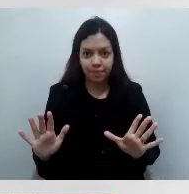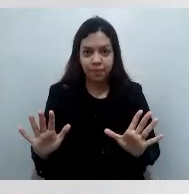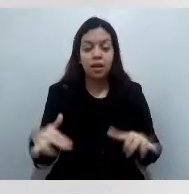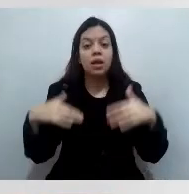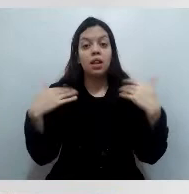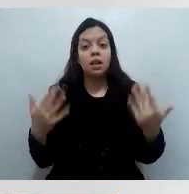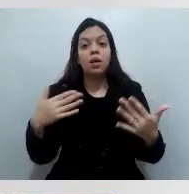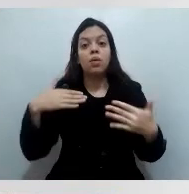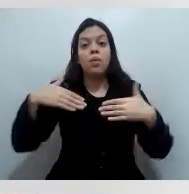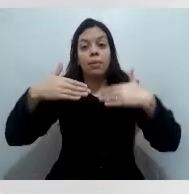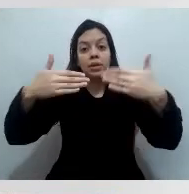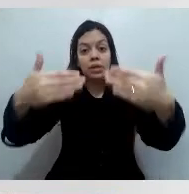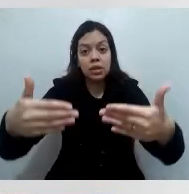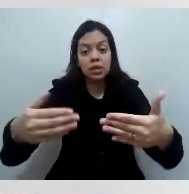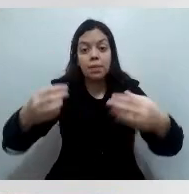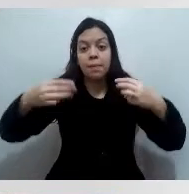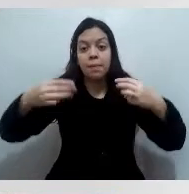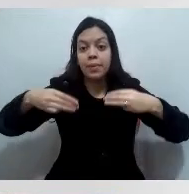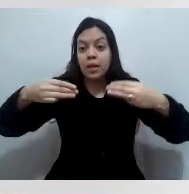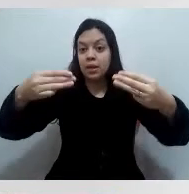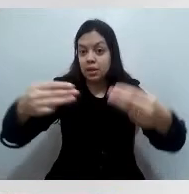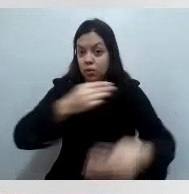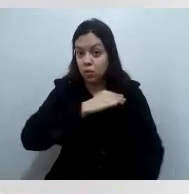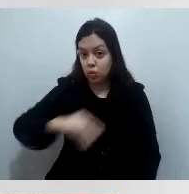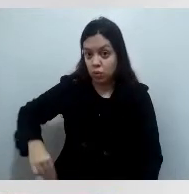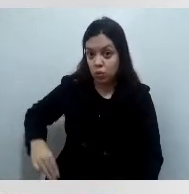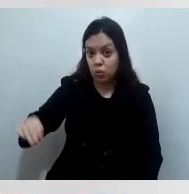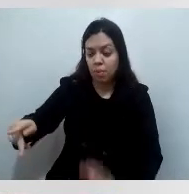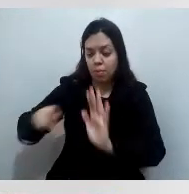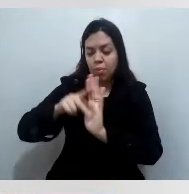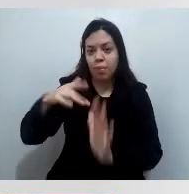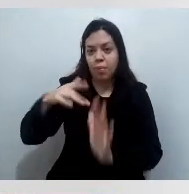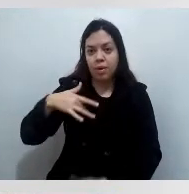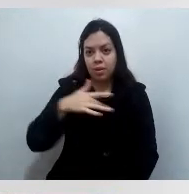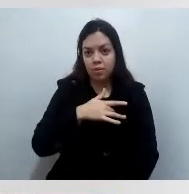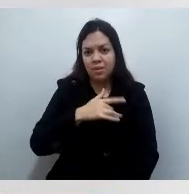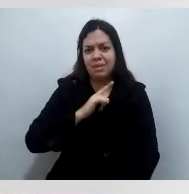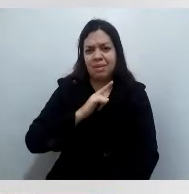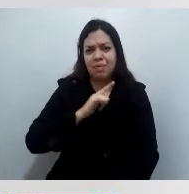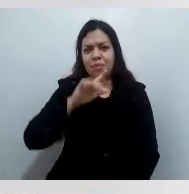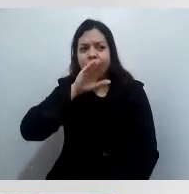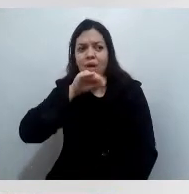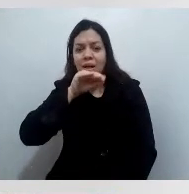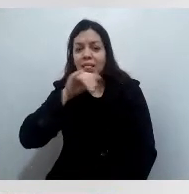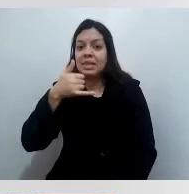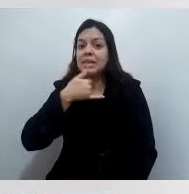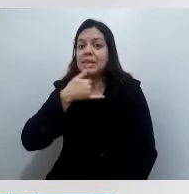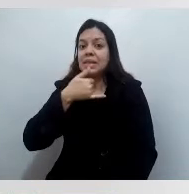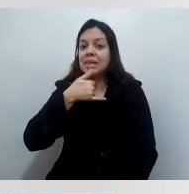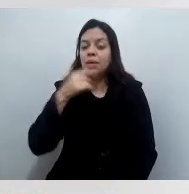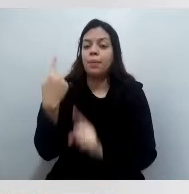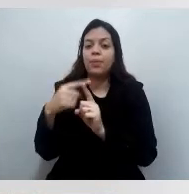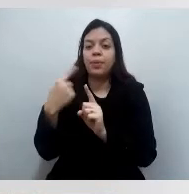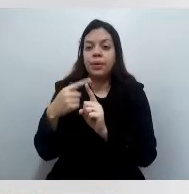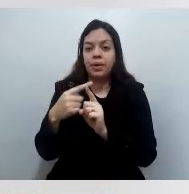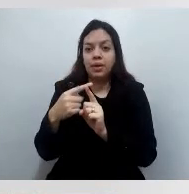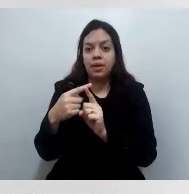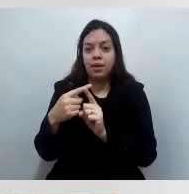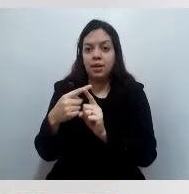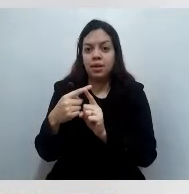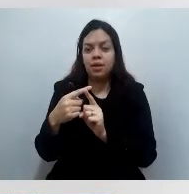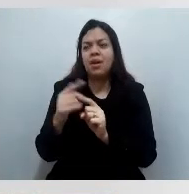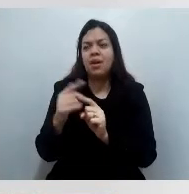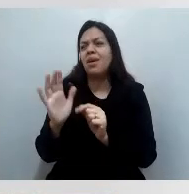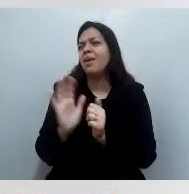ele teve também uma fala, eu diria que infeliz, na semana passada, quando ele diz assim, ah, não tem problema